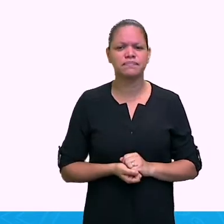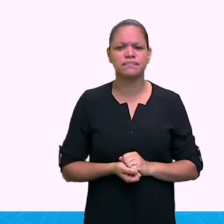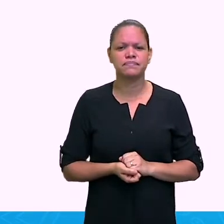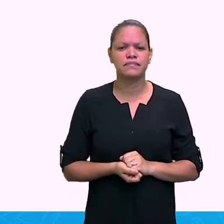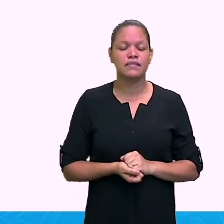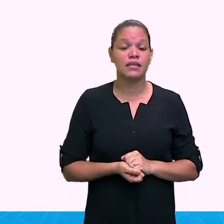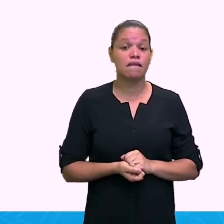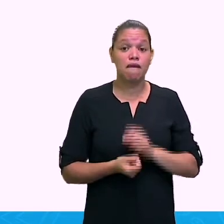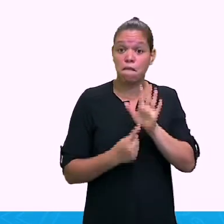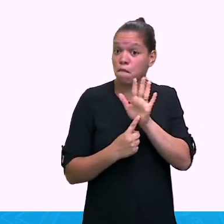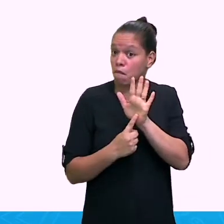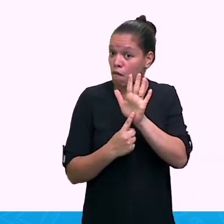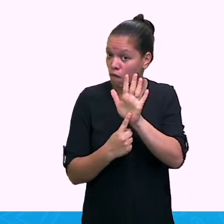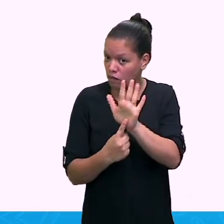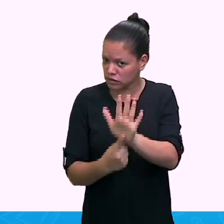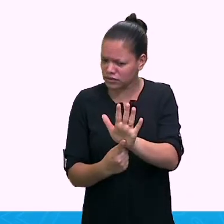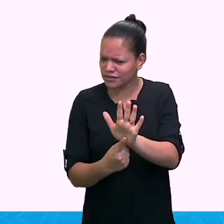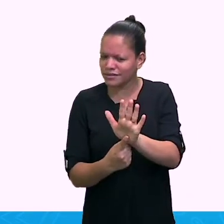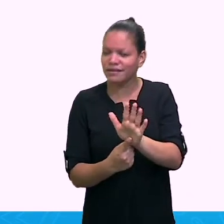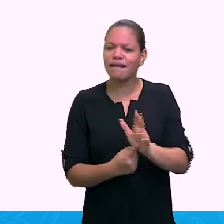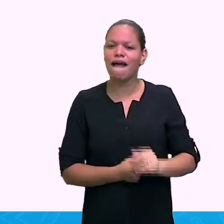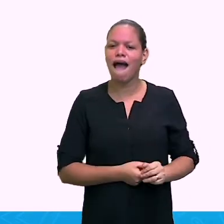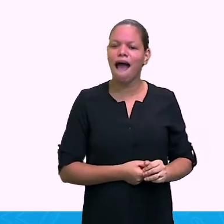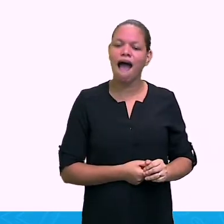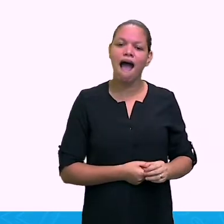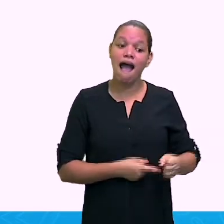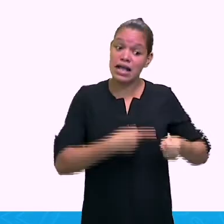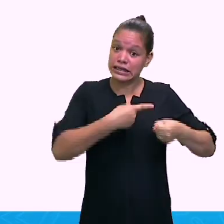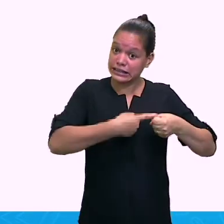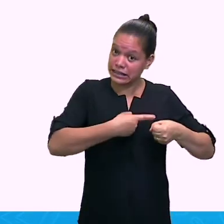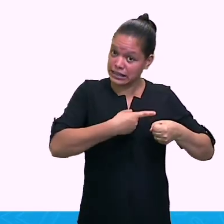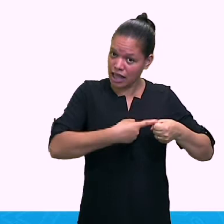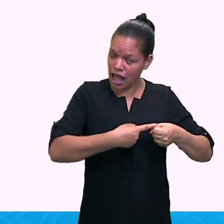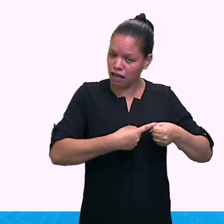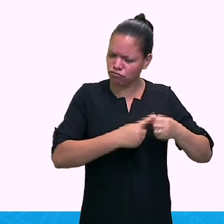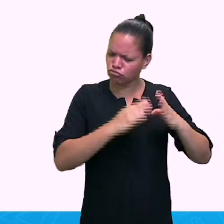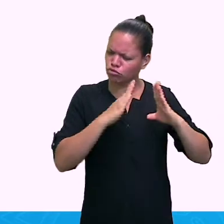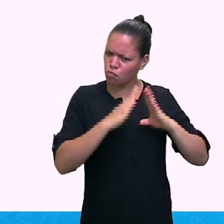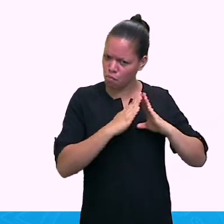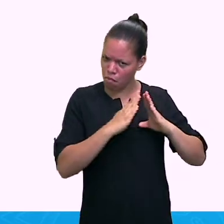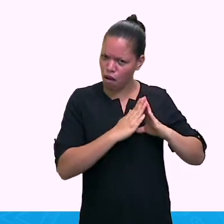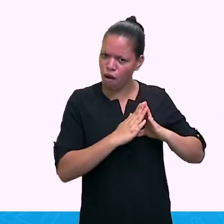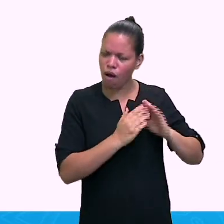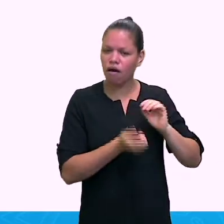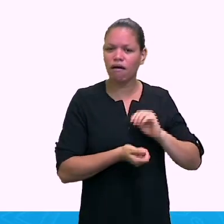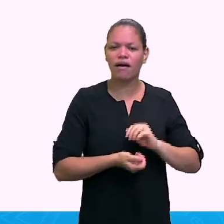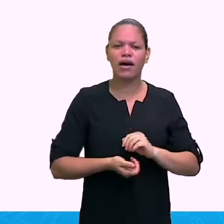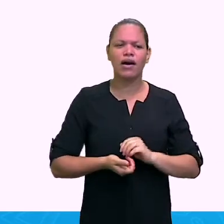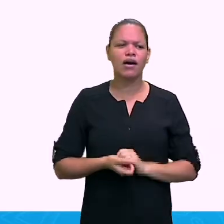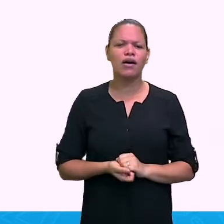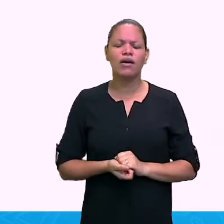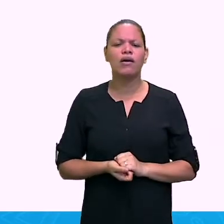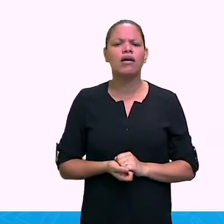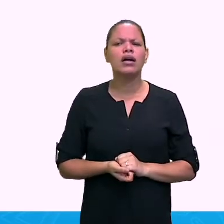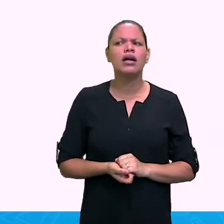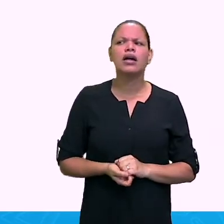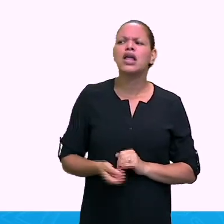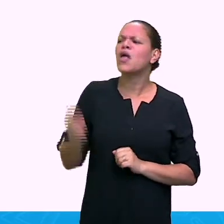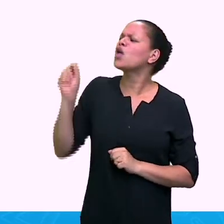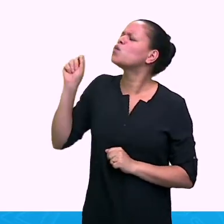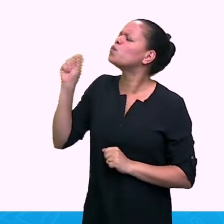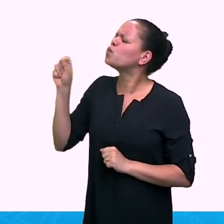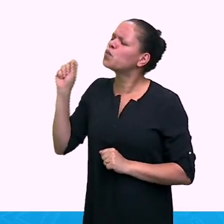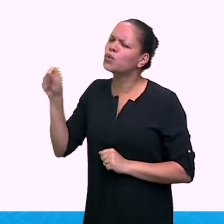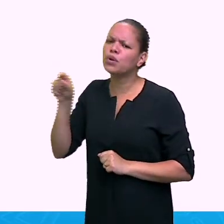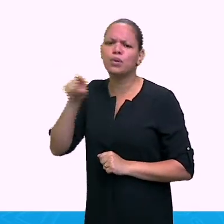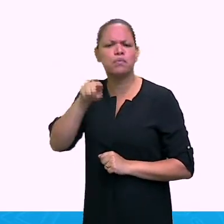live, né? Que é onde eu moro, ok? E ali, I love, né? O I like, né? No normal,